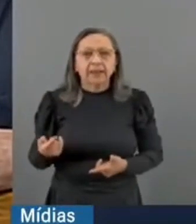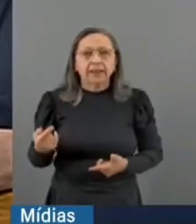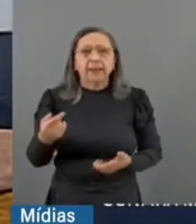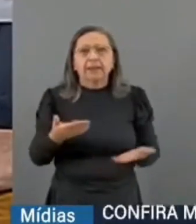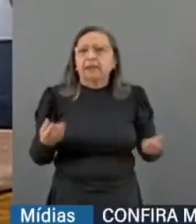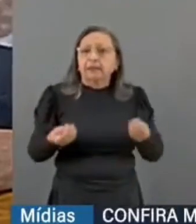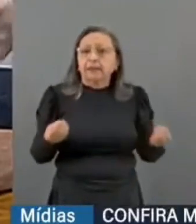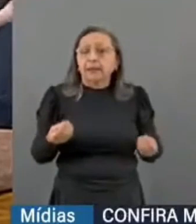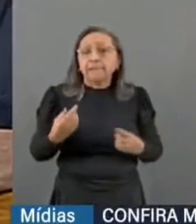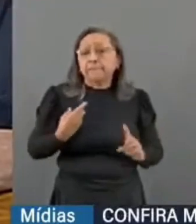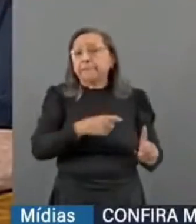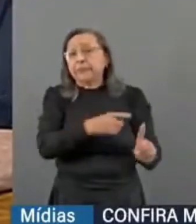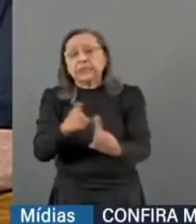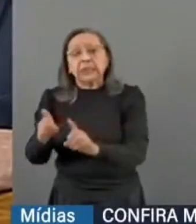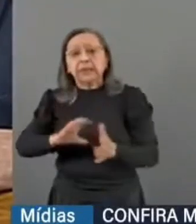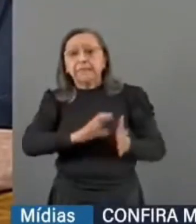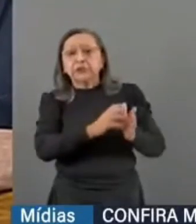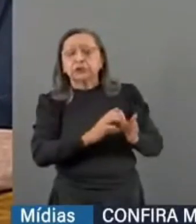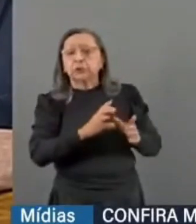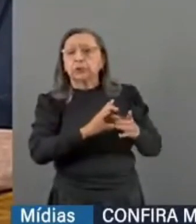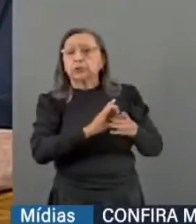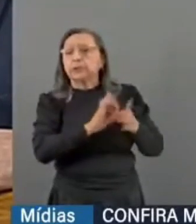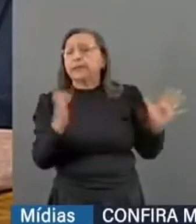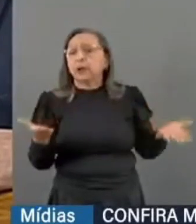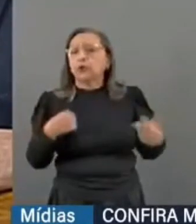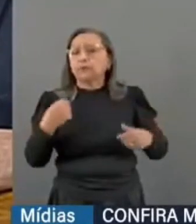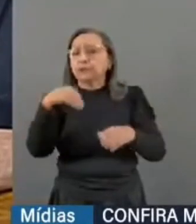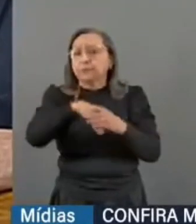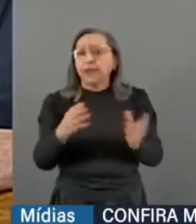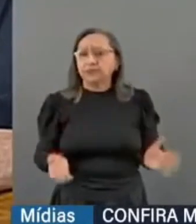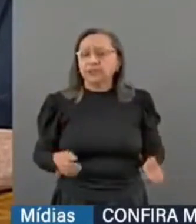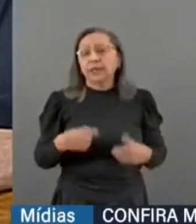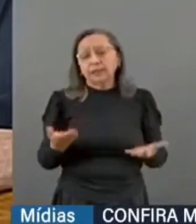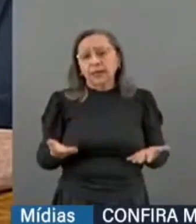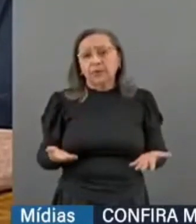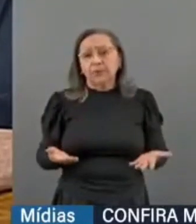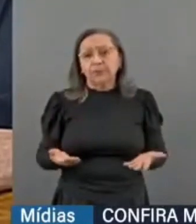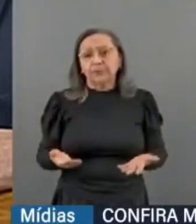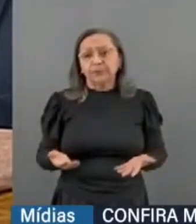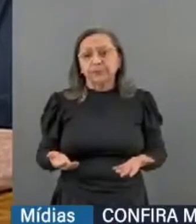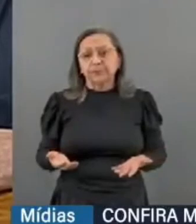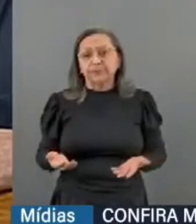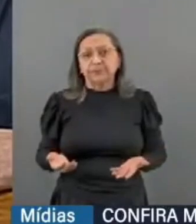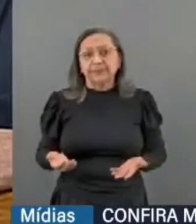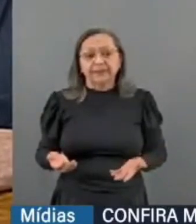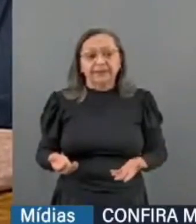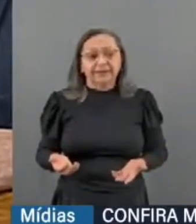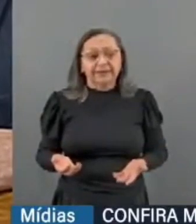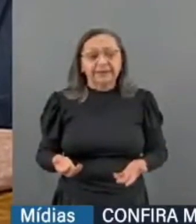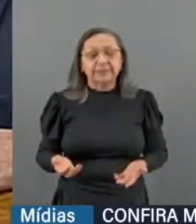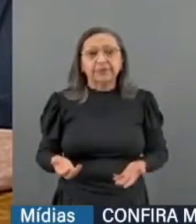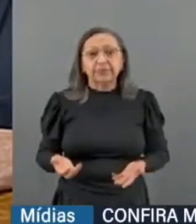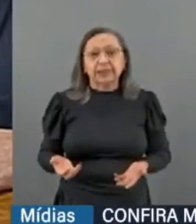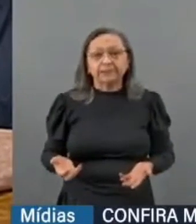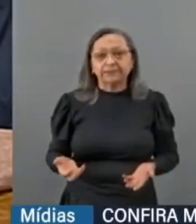perseguir, por exemplo, o Partido Liberal, que eu faço parte. Então, basicamente, esses são meus